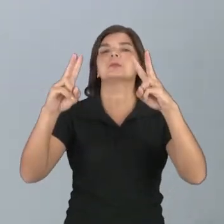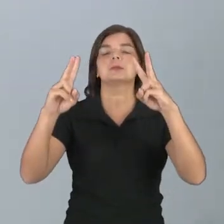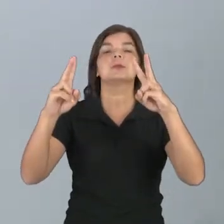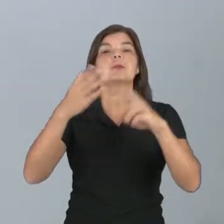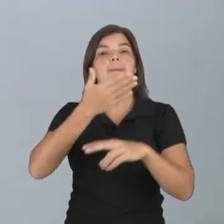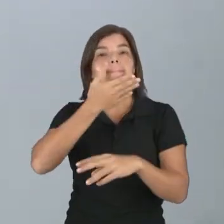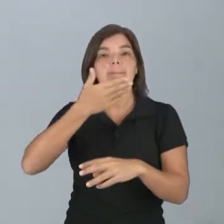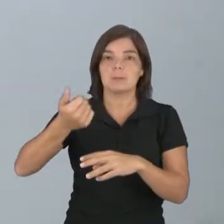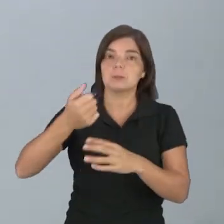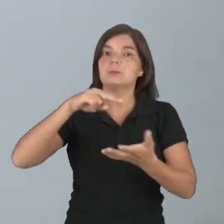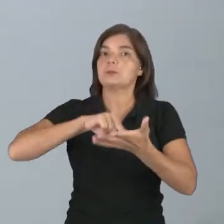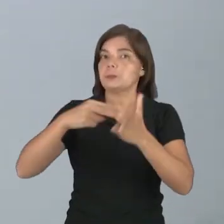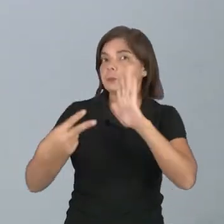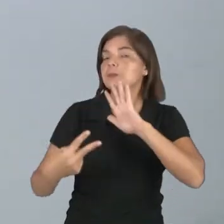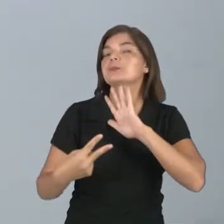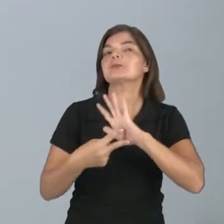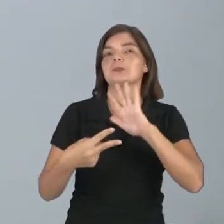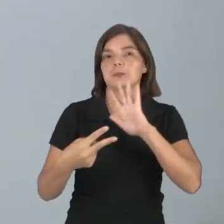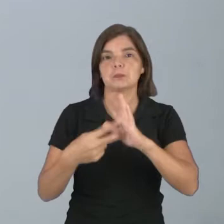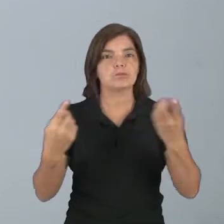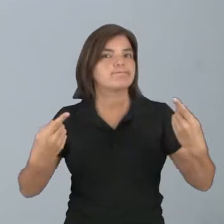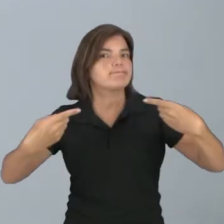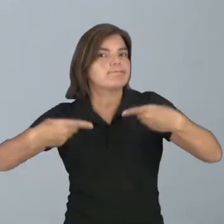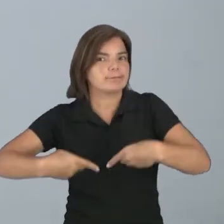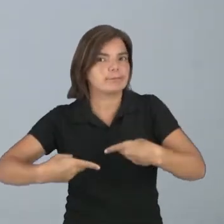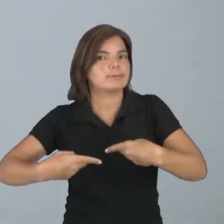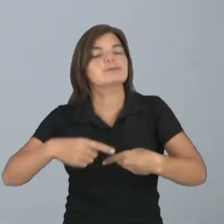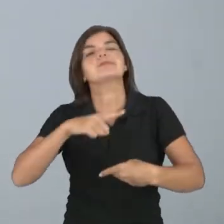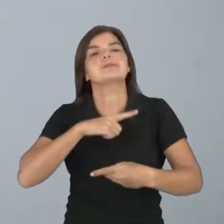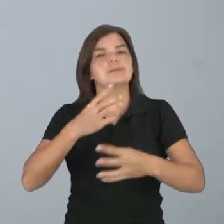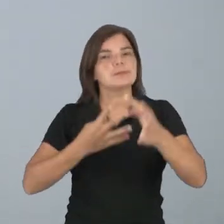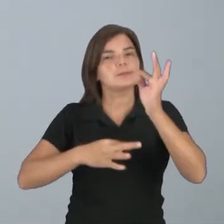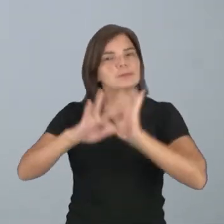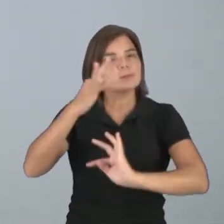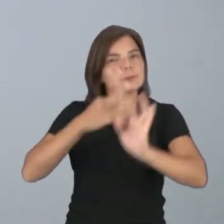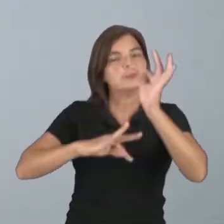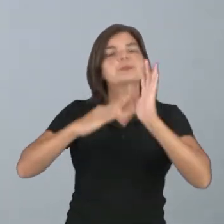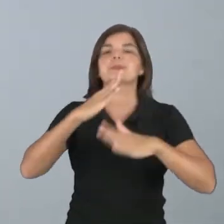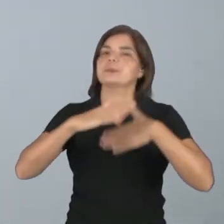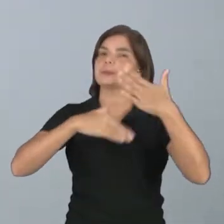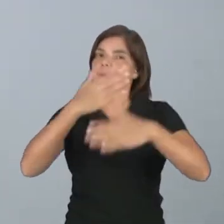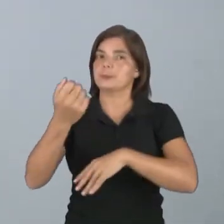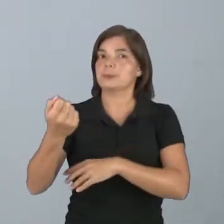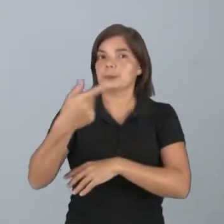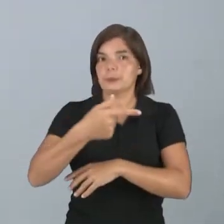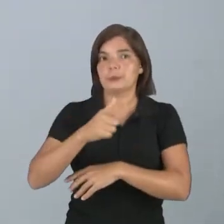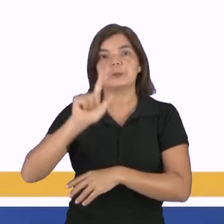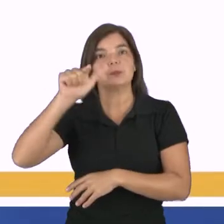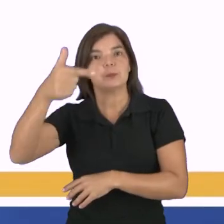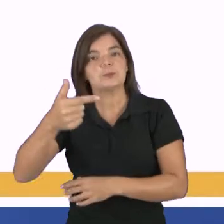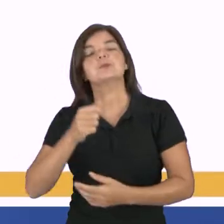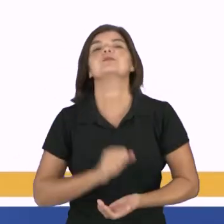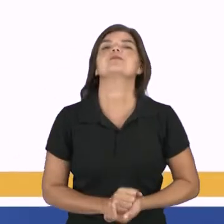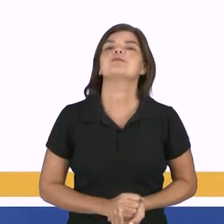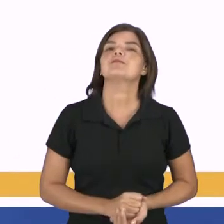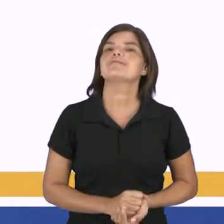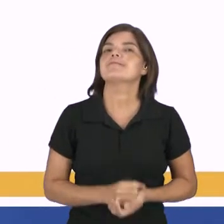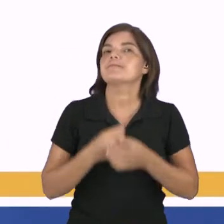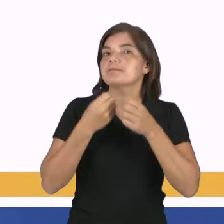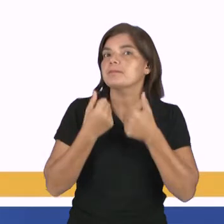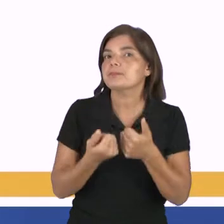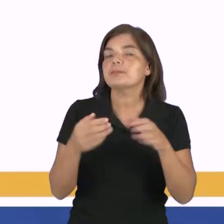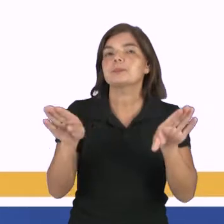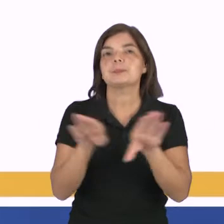significativa para o oponente que tivesse tecnologias muito mais avançadas do que seus rivais. Muito bem.